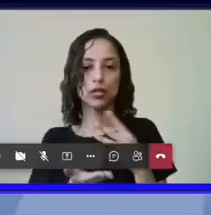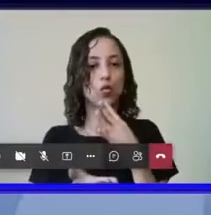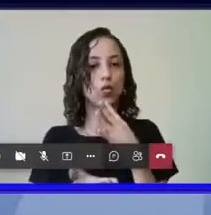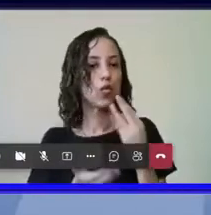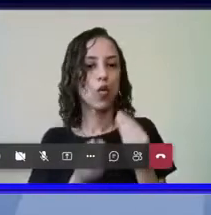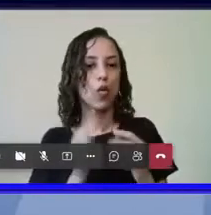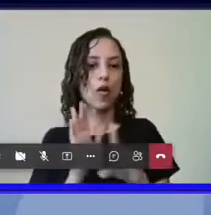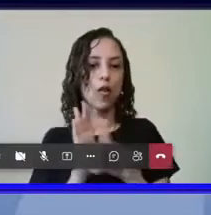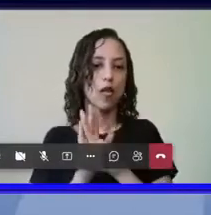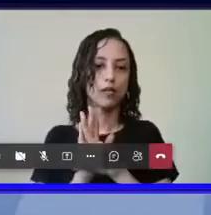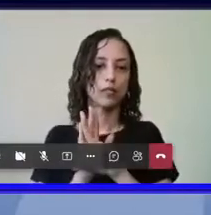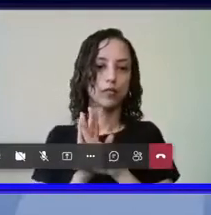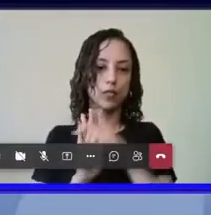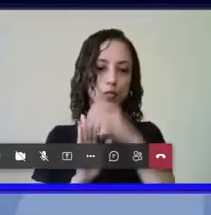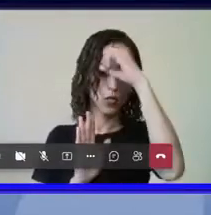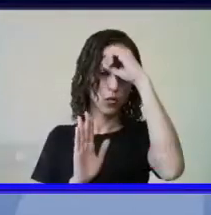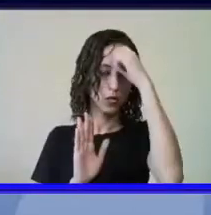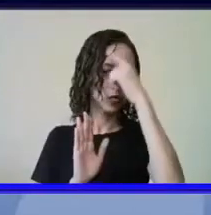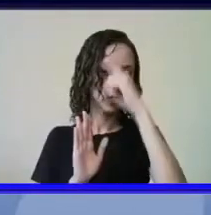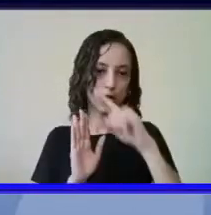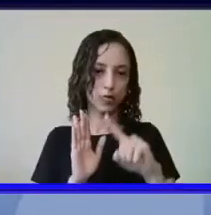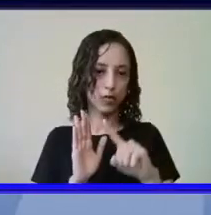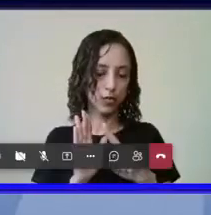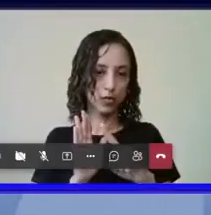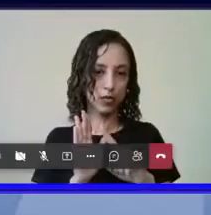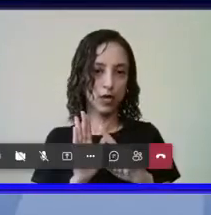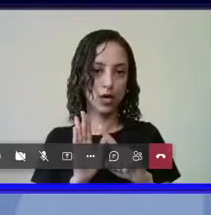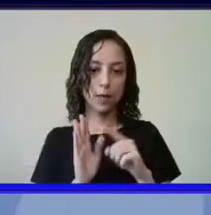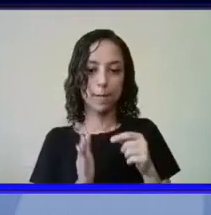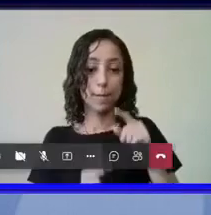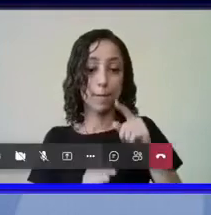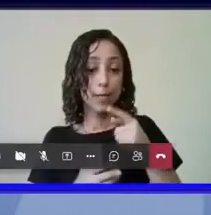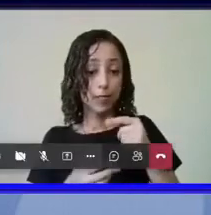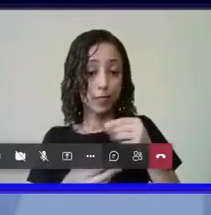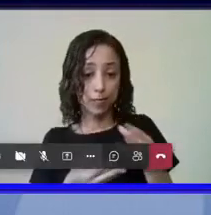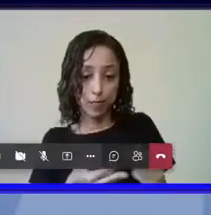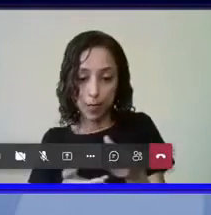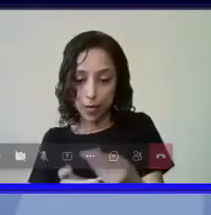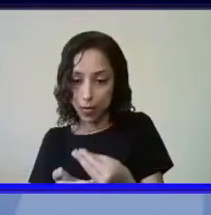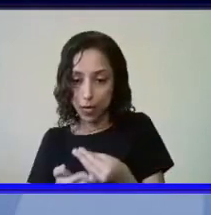legislação brasileira e que levou esse material para fora